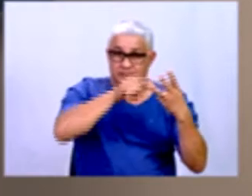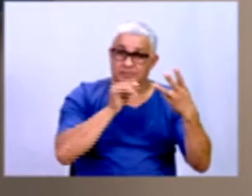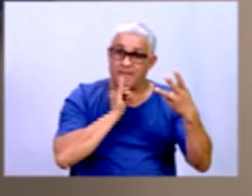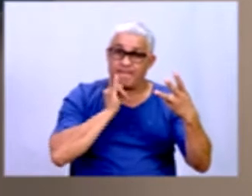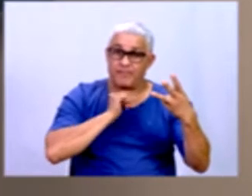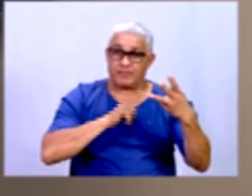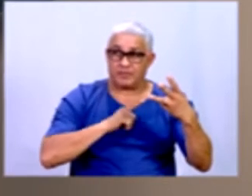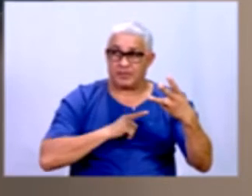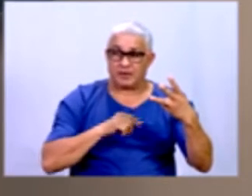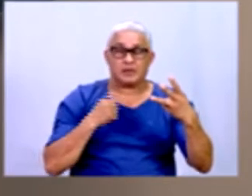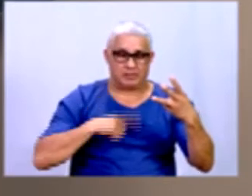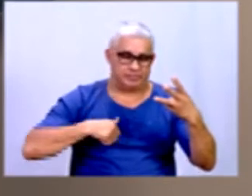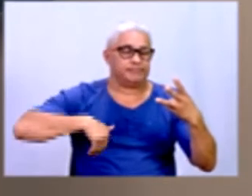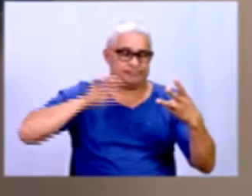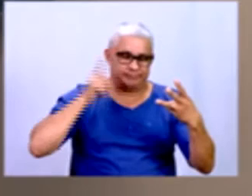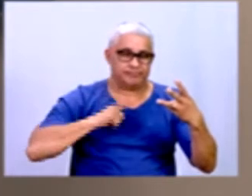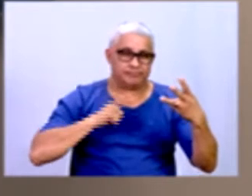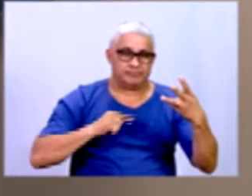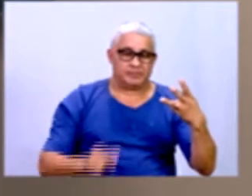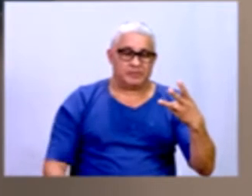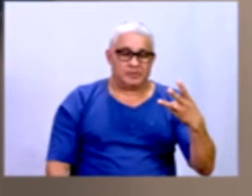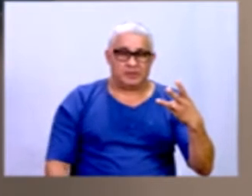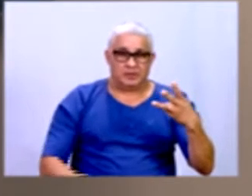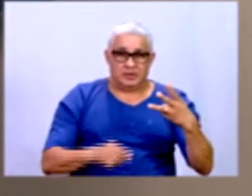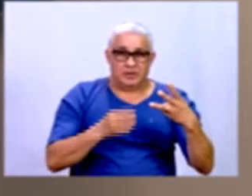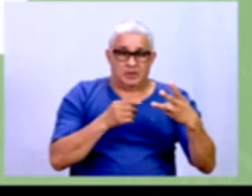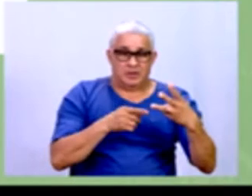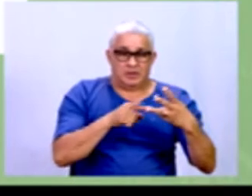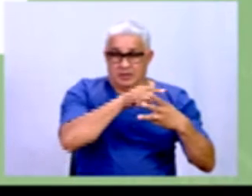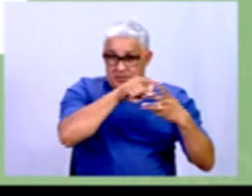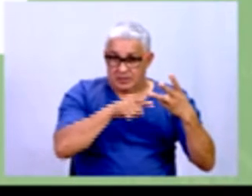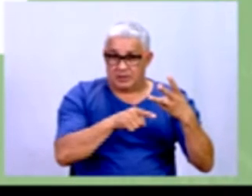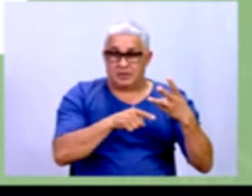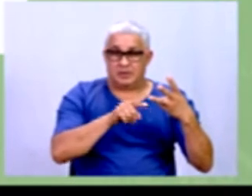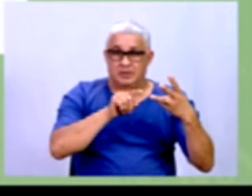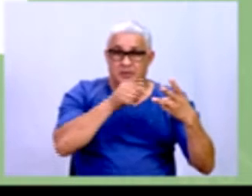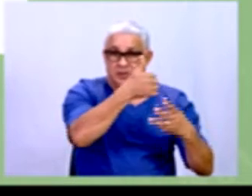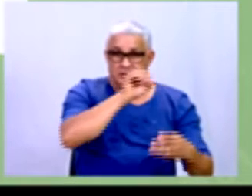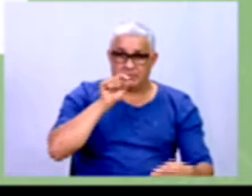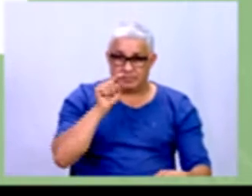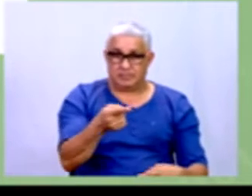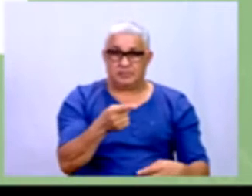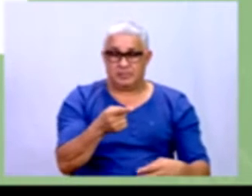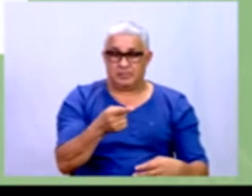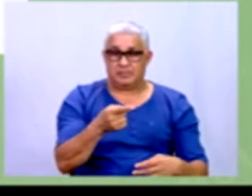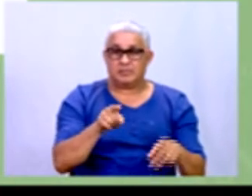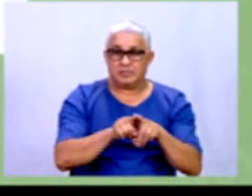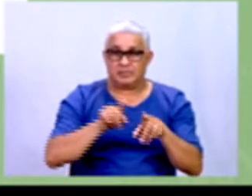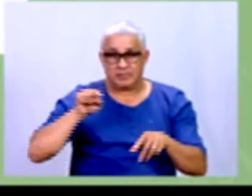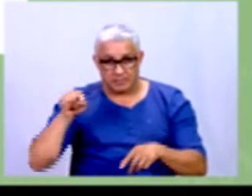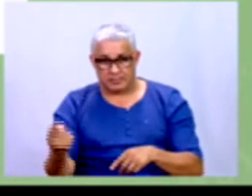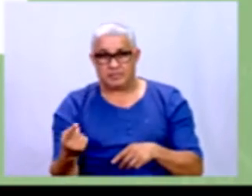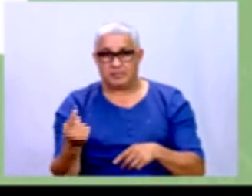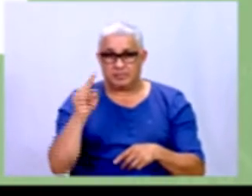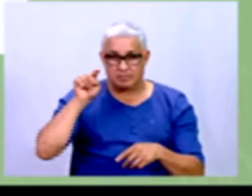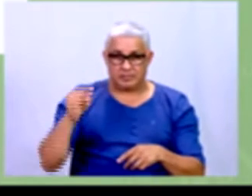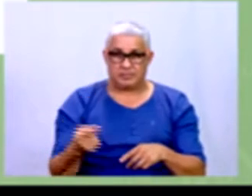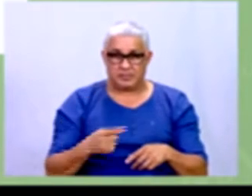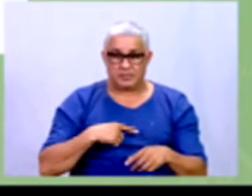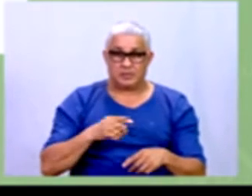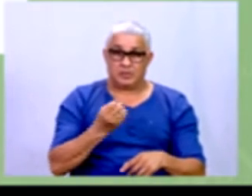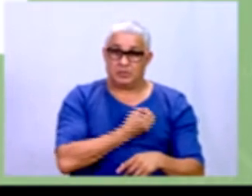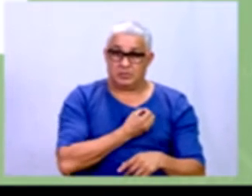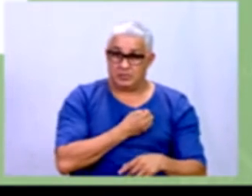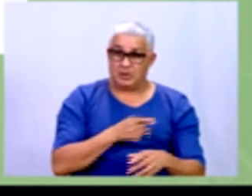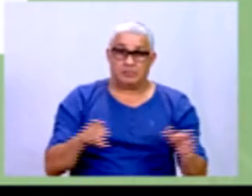tem, lógico, que tem mais exemplos mas esses números aqui 100.000, o 100 e o 1.000 eles já são números definidos.